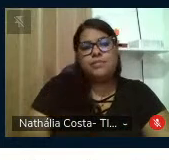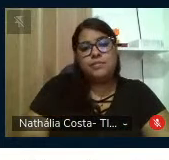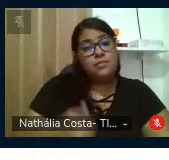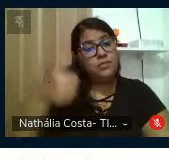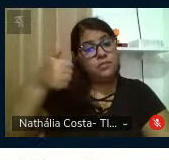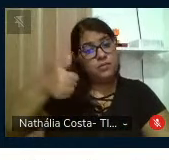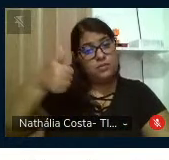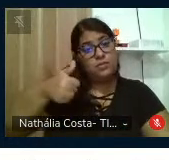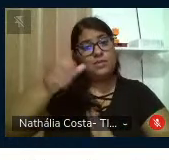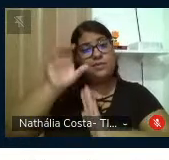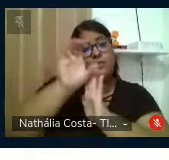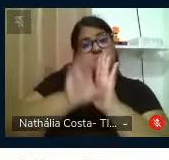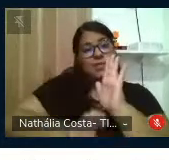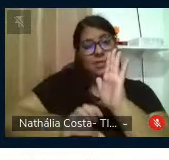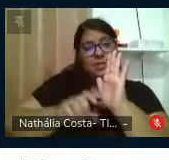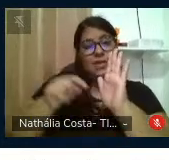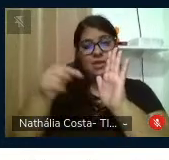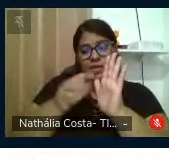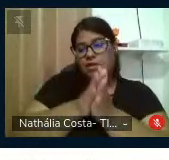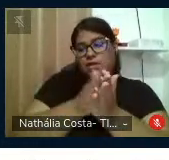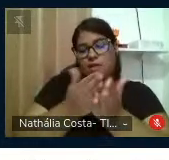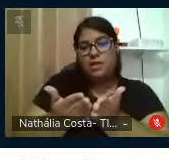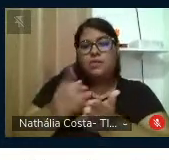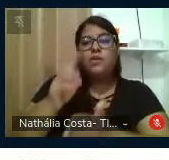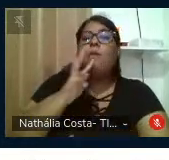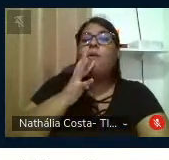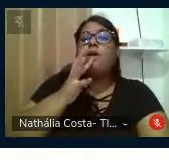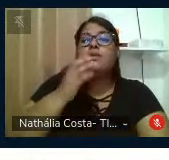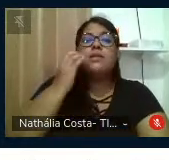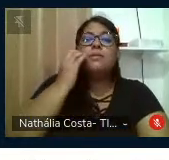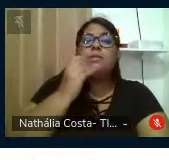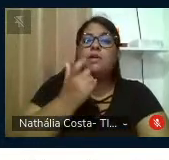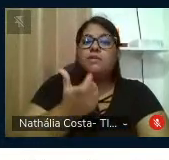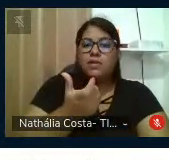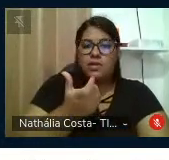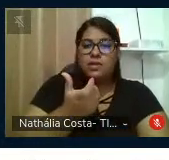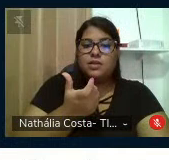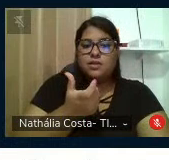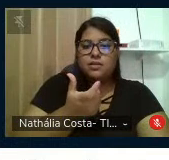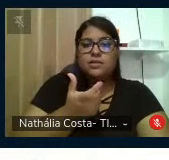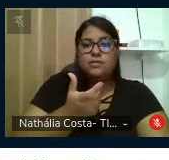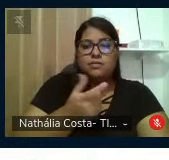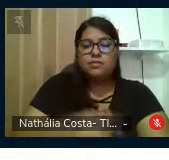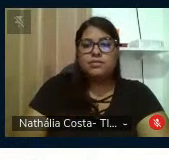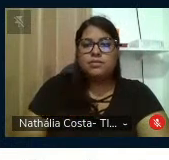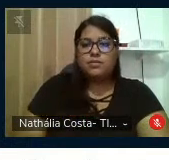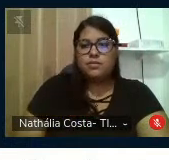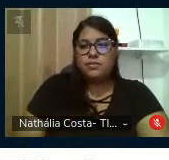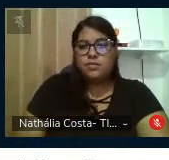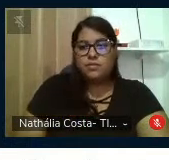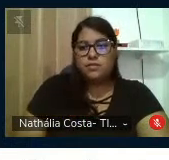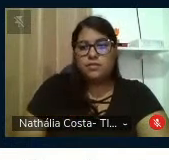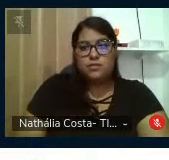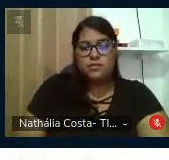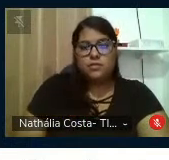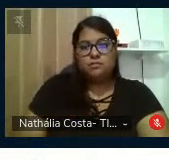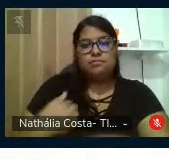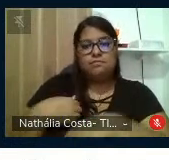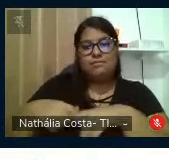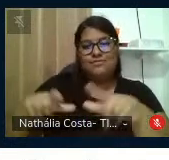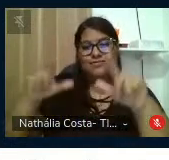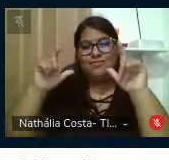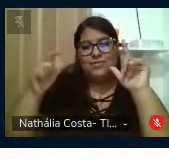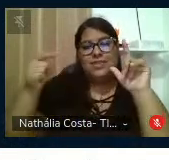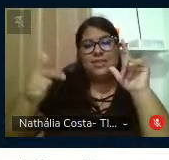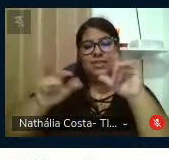primeiro capítulo desse nosso livro é Conhecendo Paulo Freire, e eu destaco os subtítulos, né,